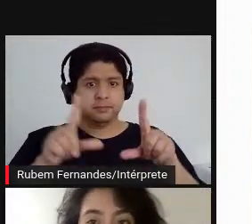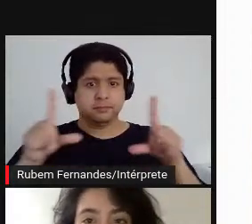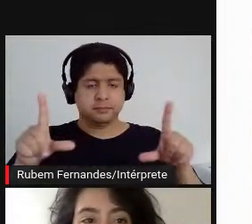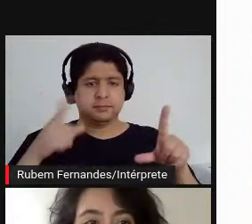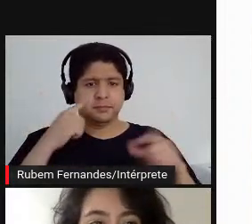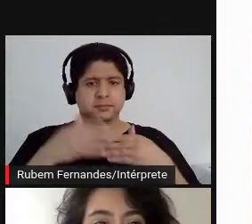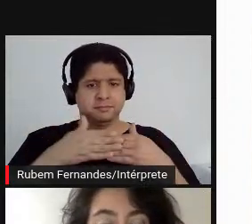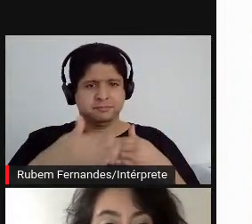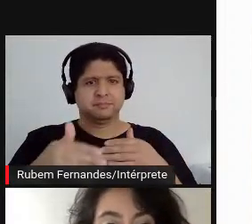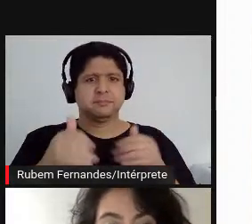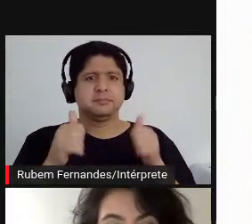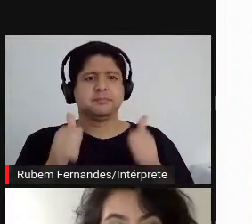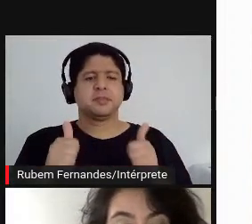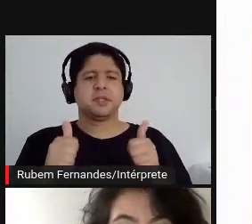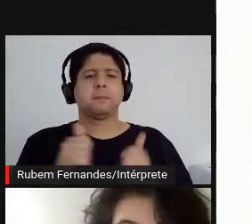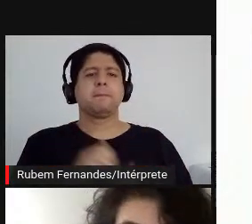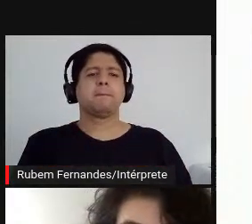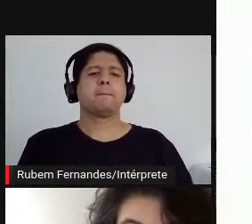ok.